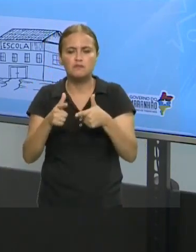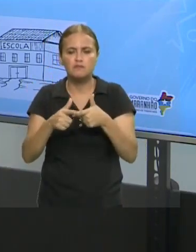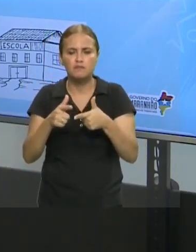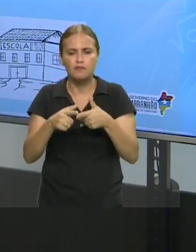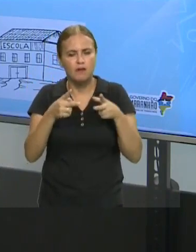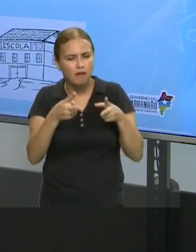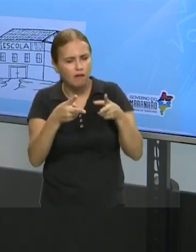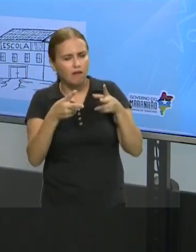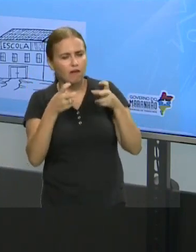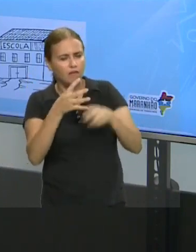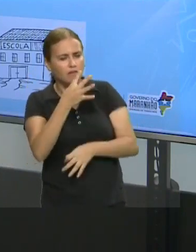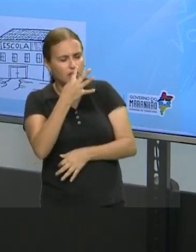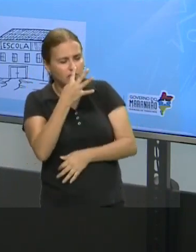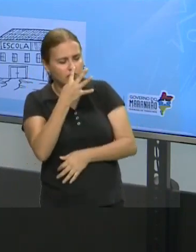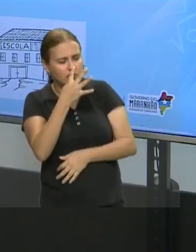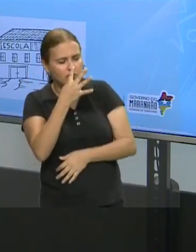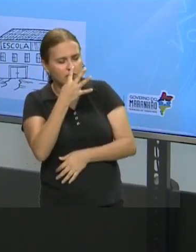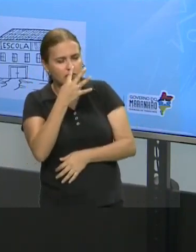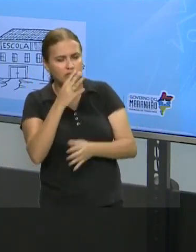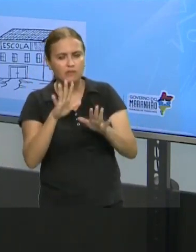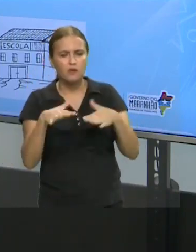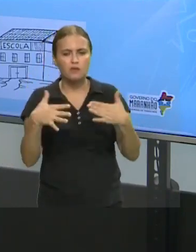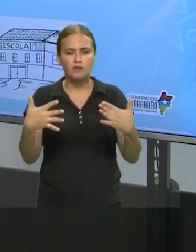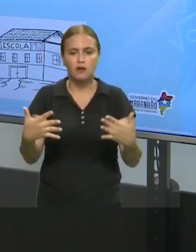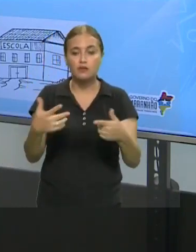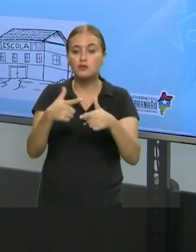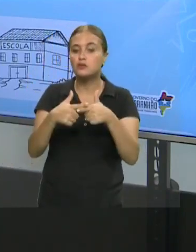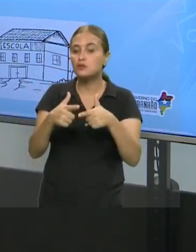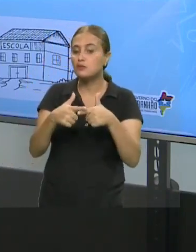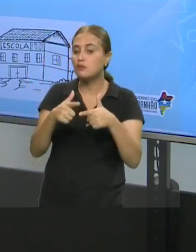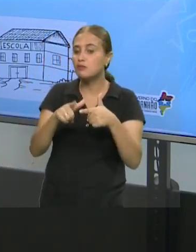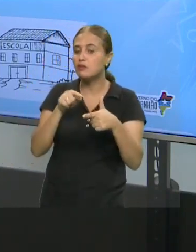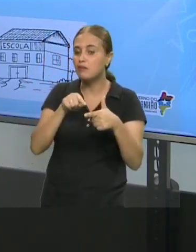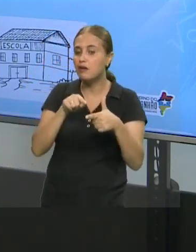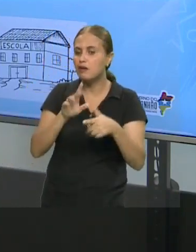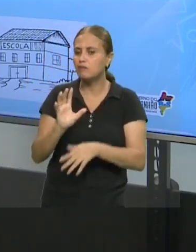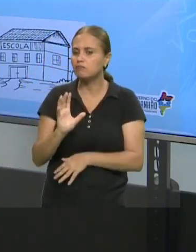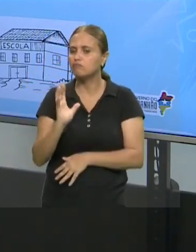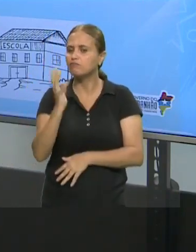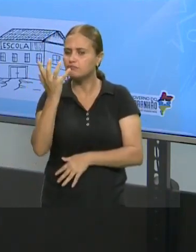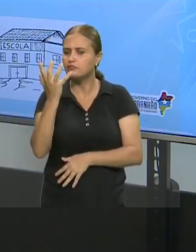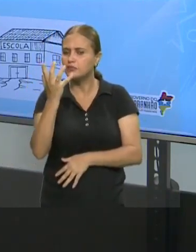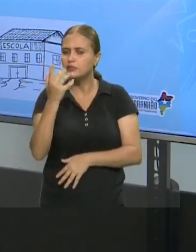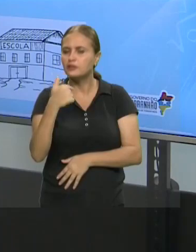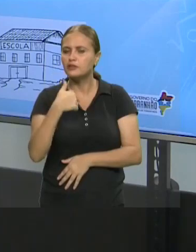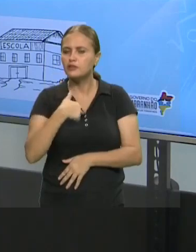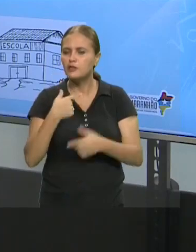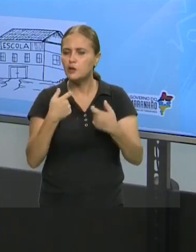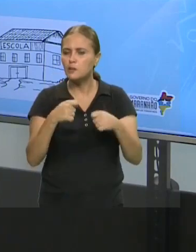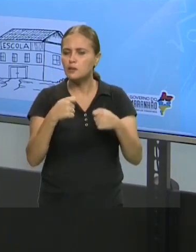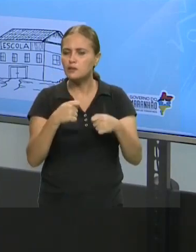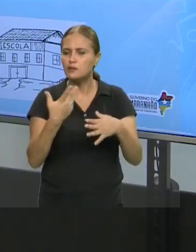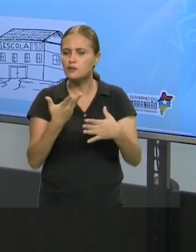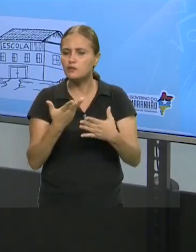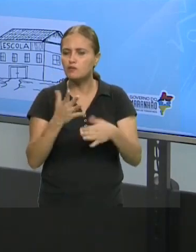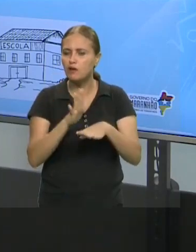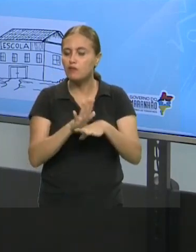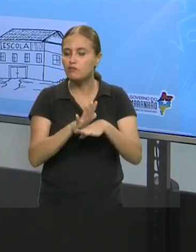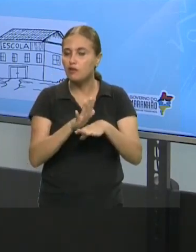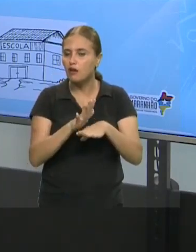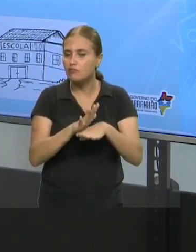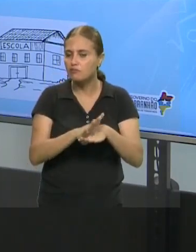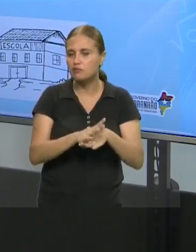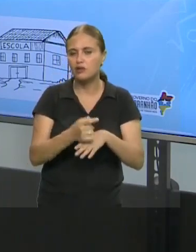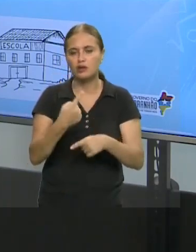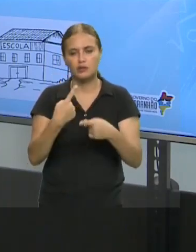chamam a atenção? Que problemas eu gostaria de resolver? E aí eu vou buscar esse espaço, porque eu